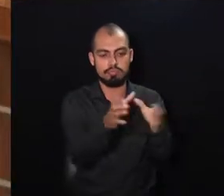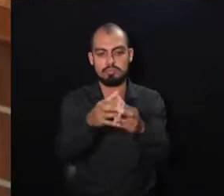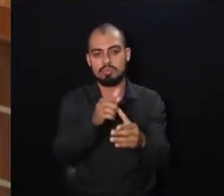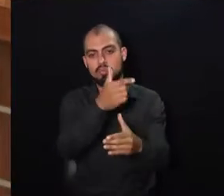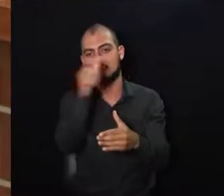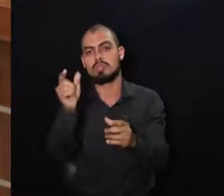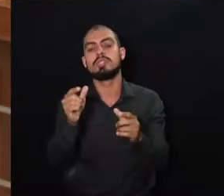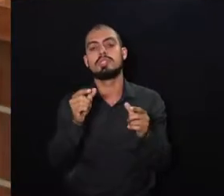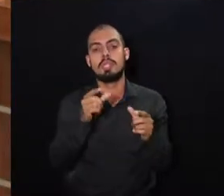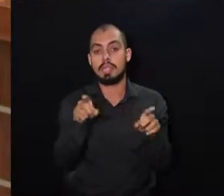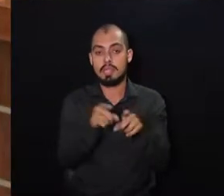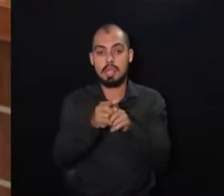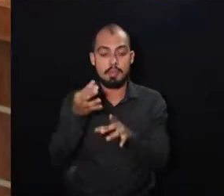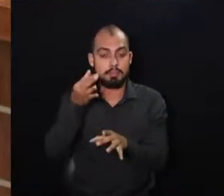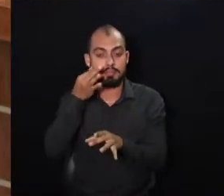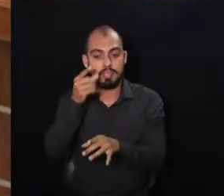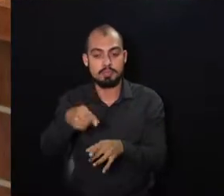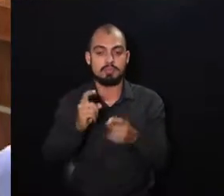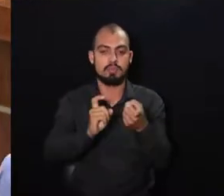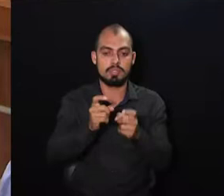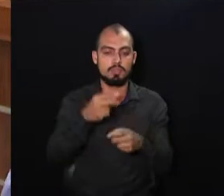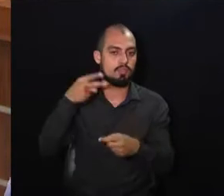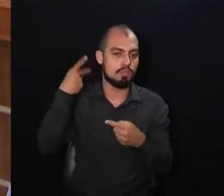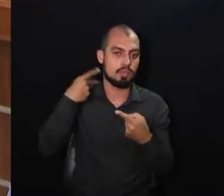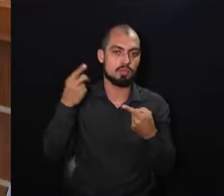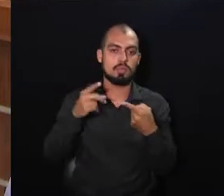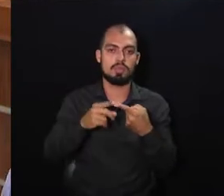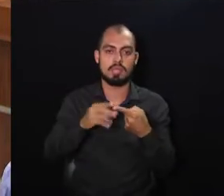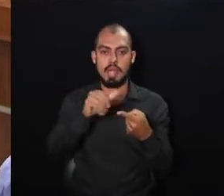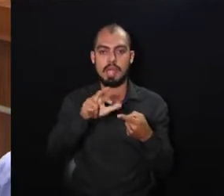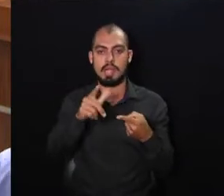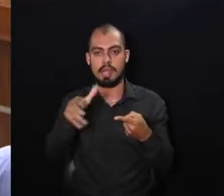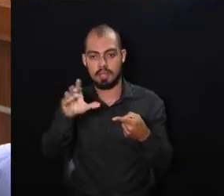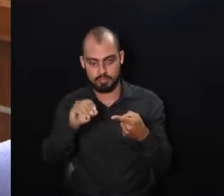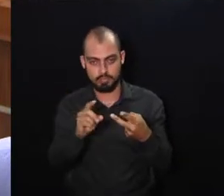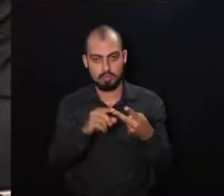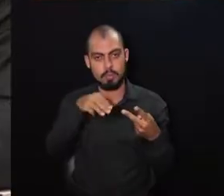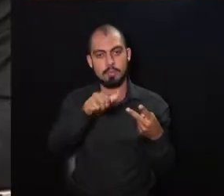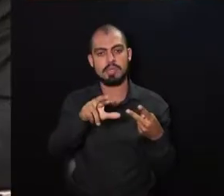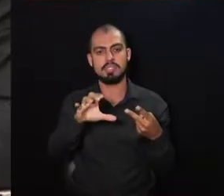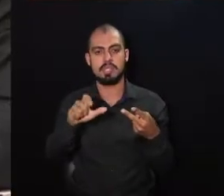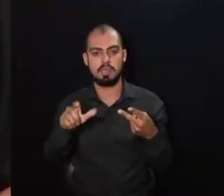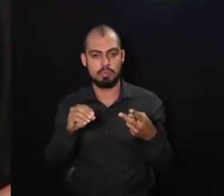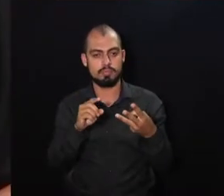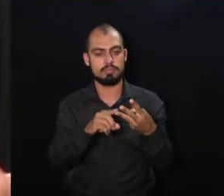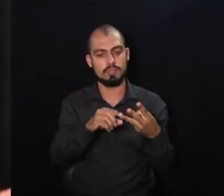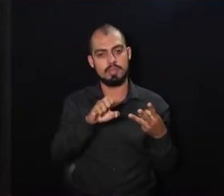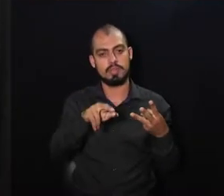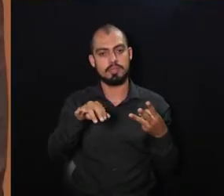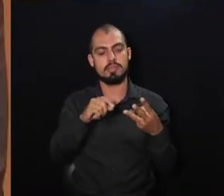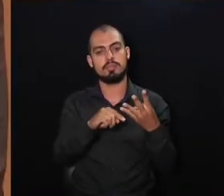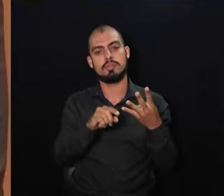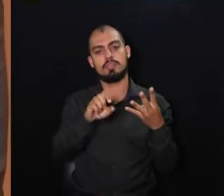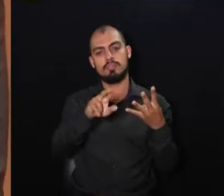da Casa. Estiveram presentes na reunião os vereadores Carlão do PT, Marcelo Silva, Permínio Monteiro, Vinícius